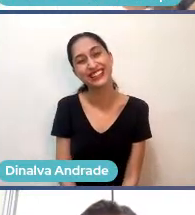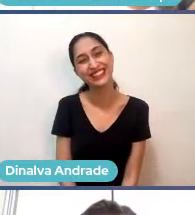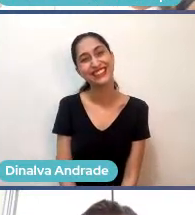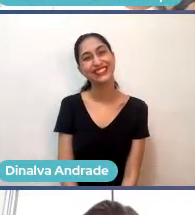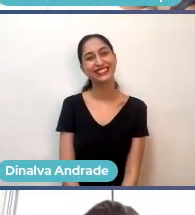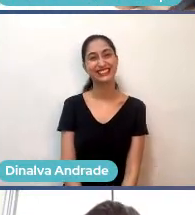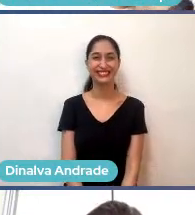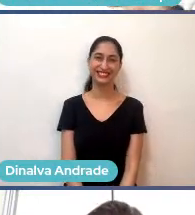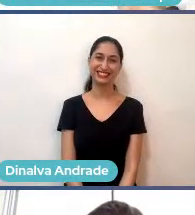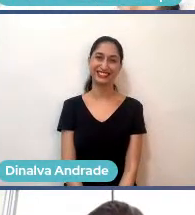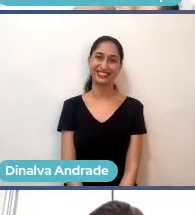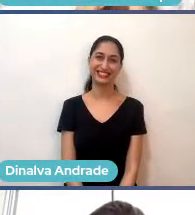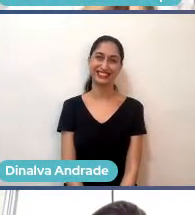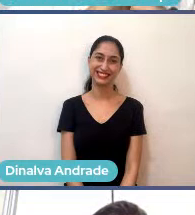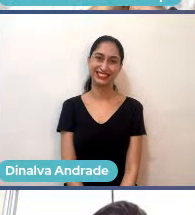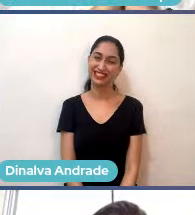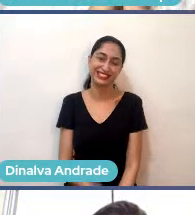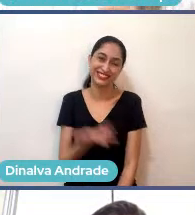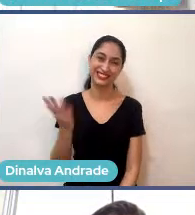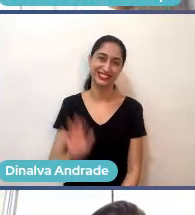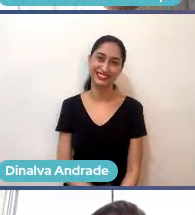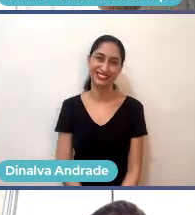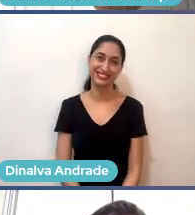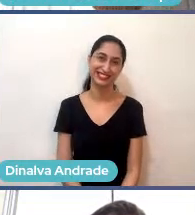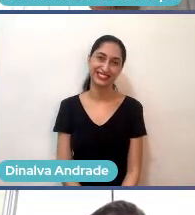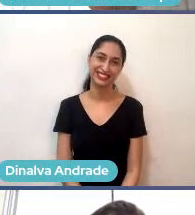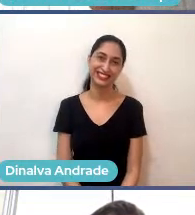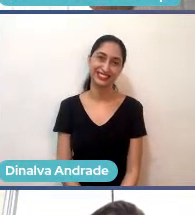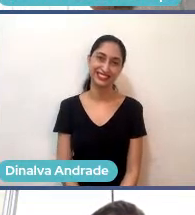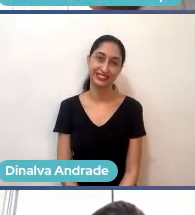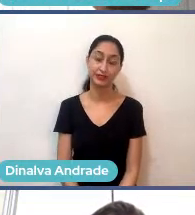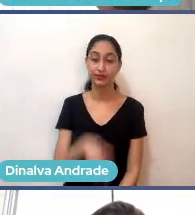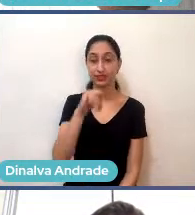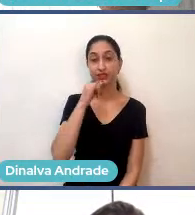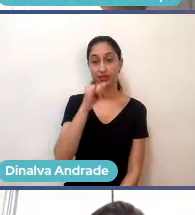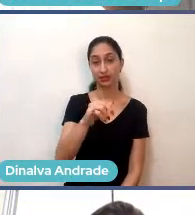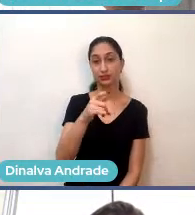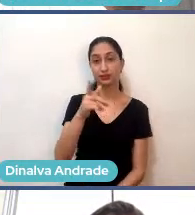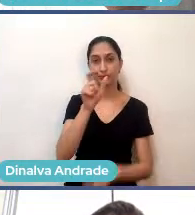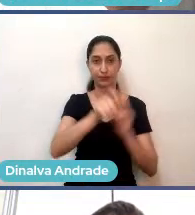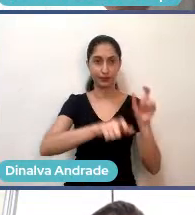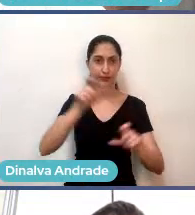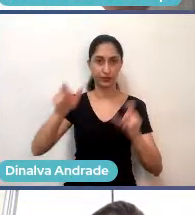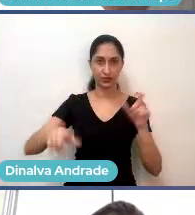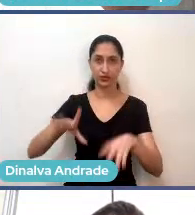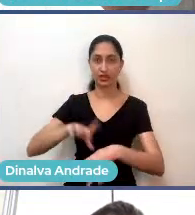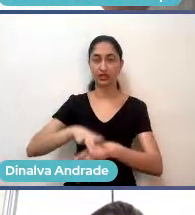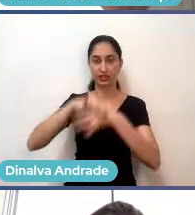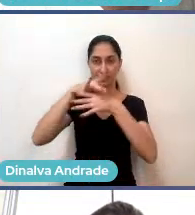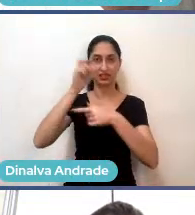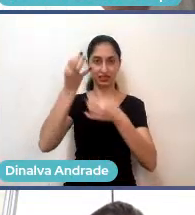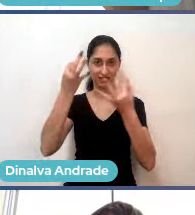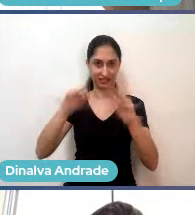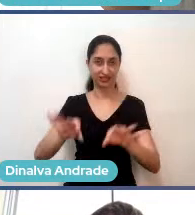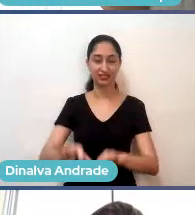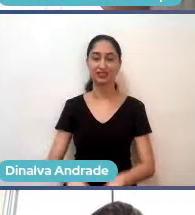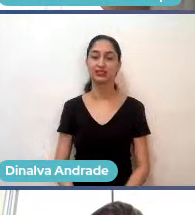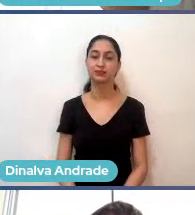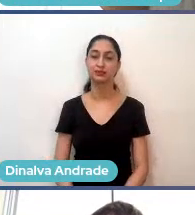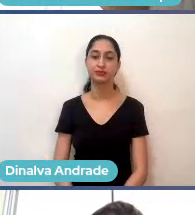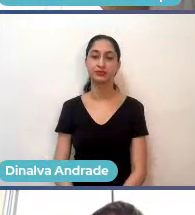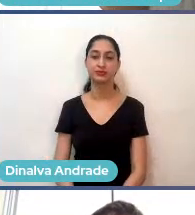Nossa, é isso. Você falou de pessoas, né, de liderar, Laís? Acho que esse é um